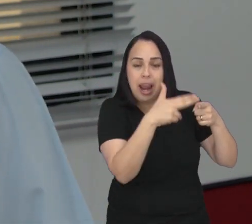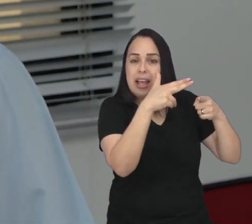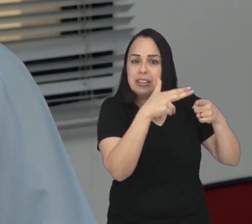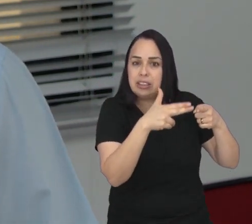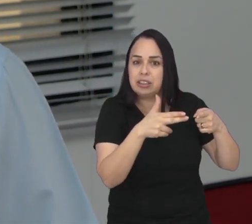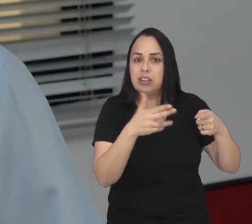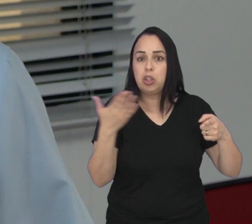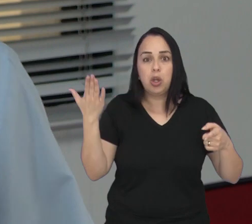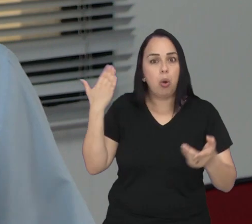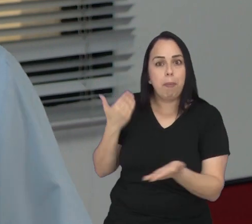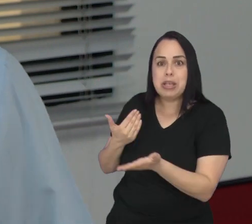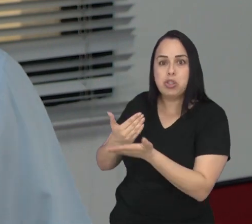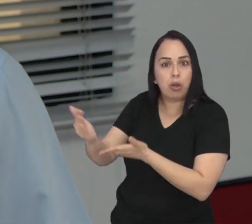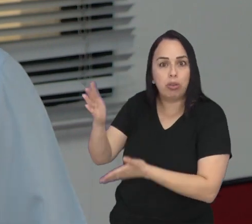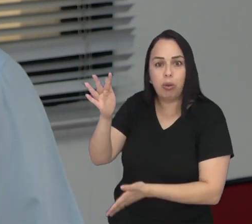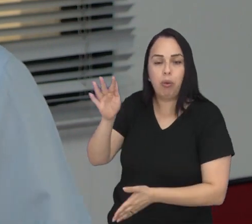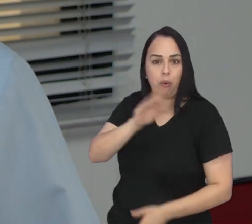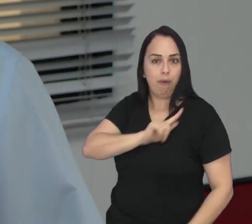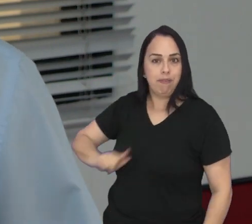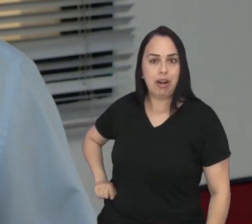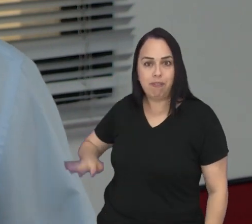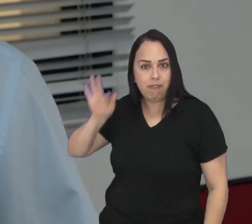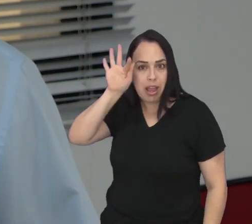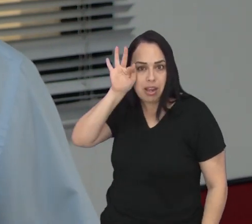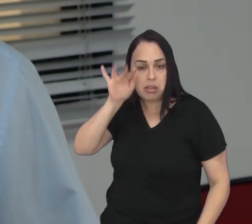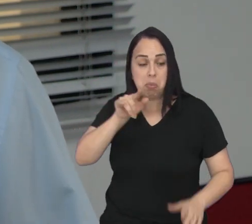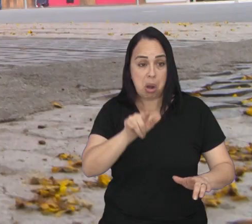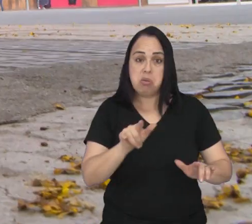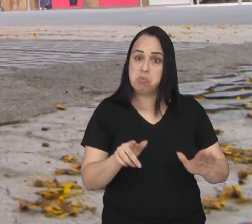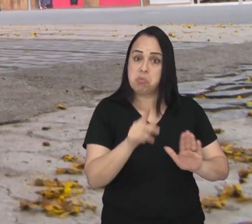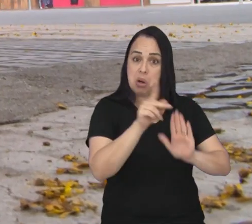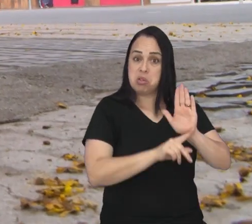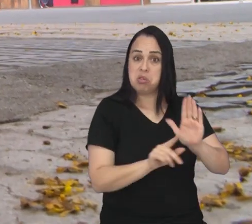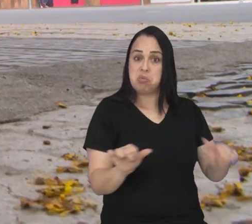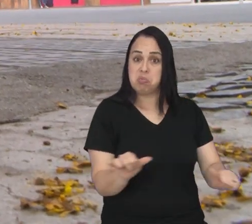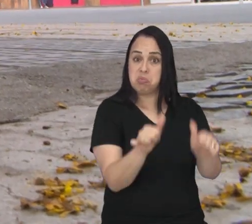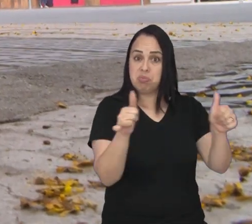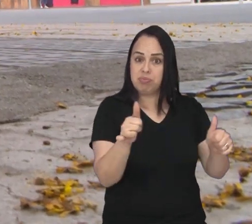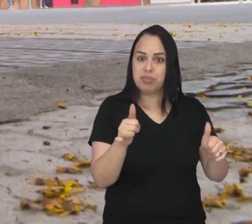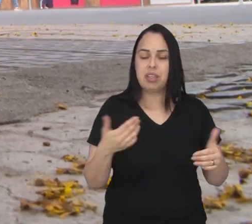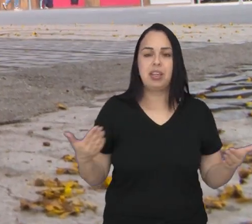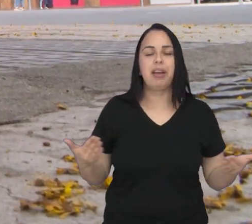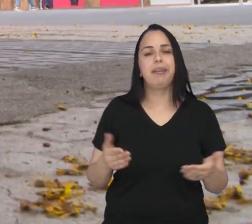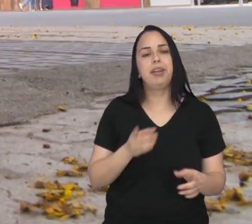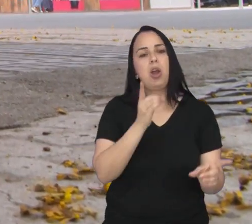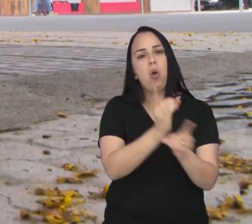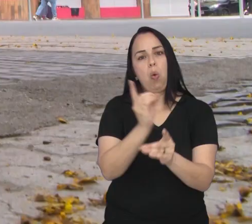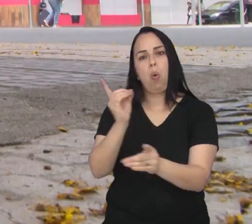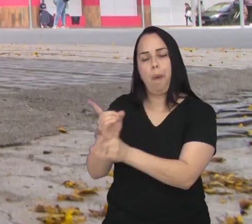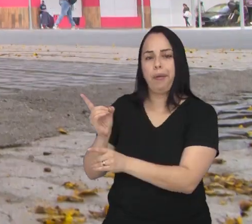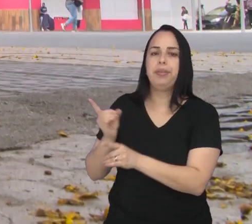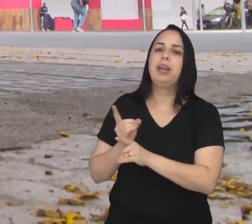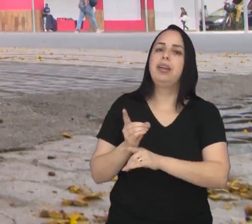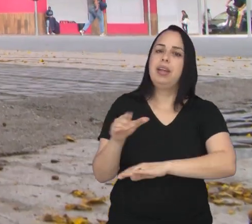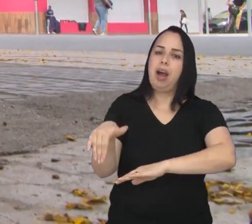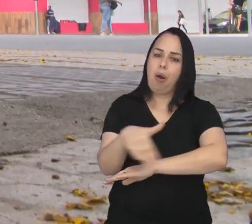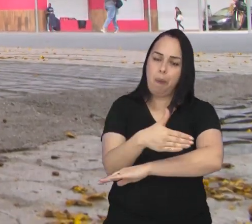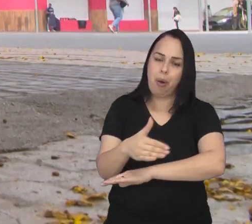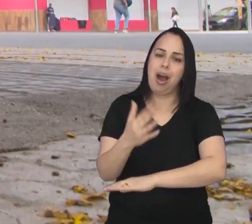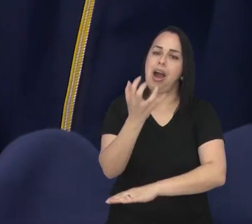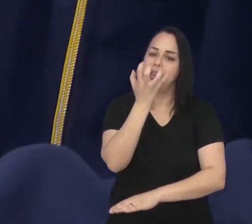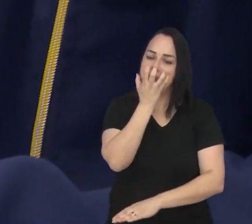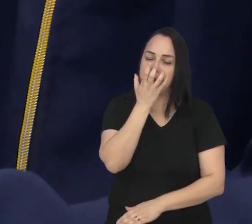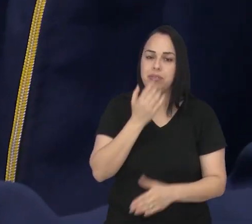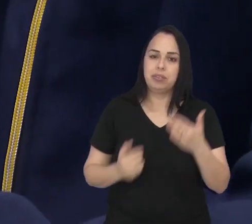com o governo Felício, isso tem dado um bom resultado, né? Mesmo assim, ainda é possível encontrar animais nas